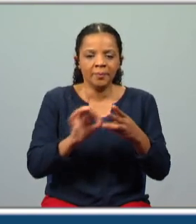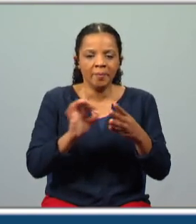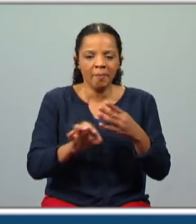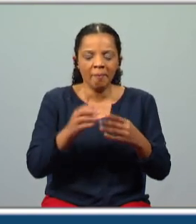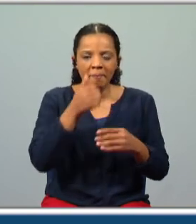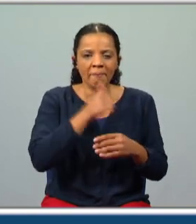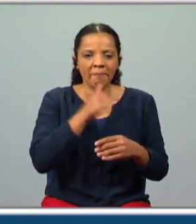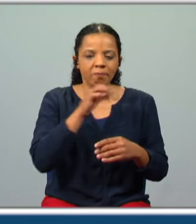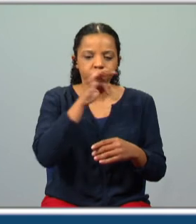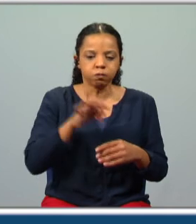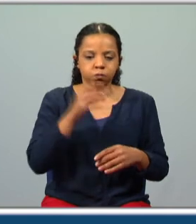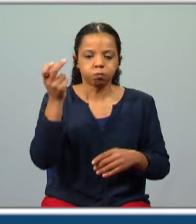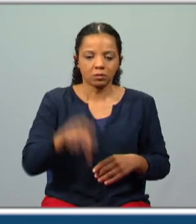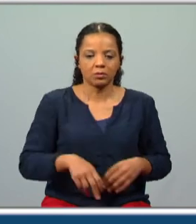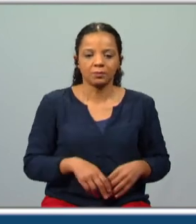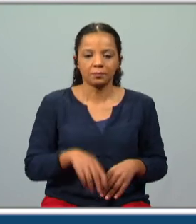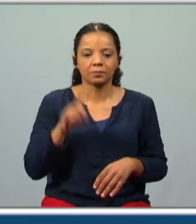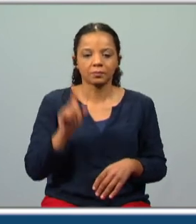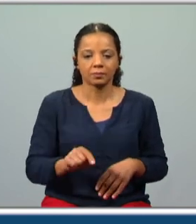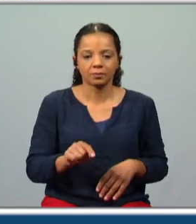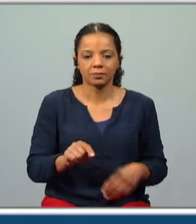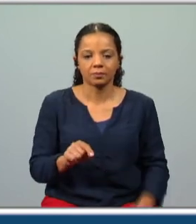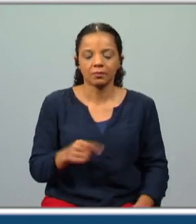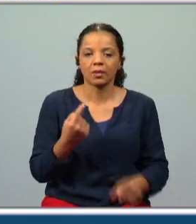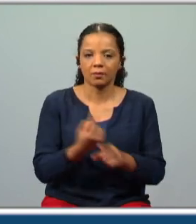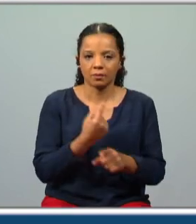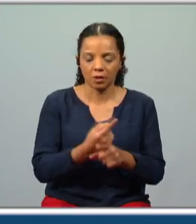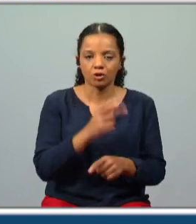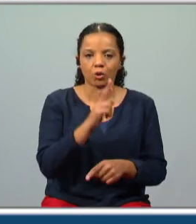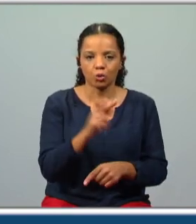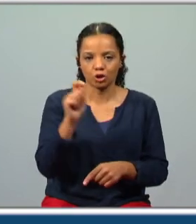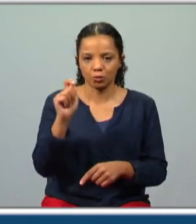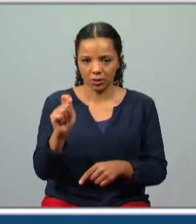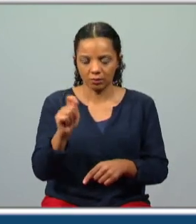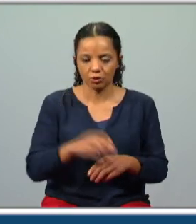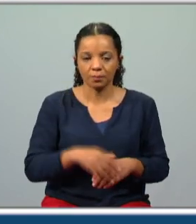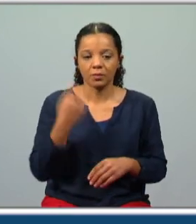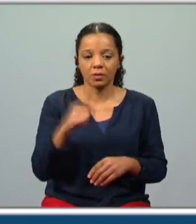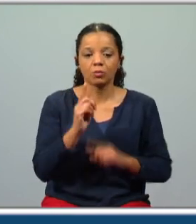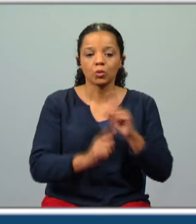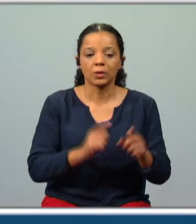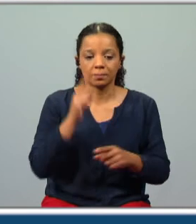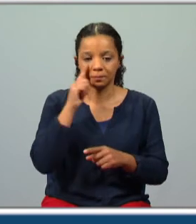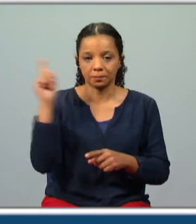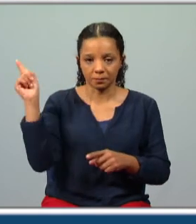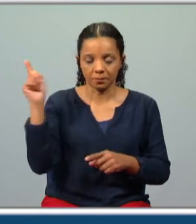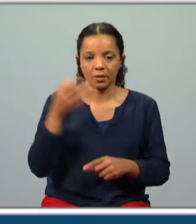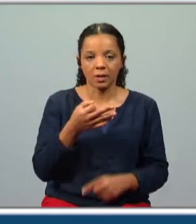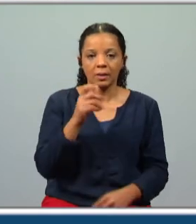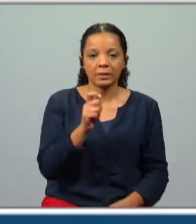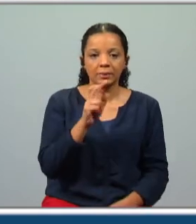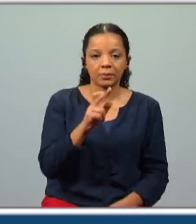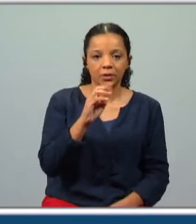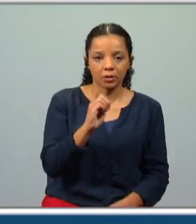porque passou esta família e temos vários recursos expressivos ora repara temos a personificação ali portanto